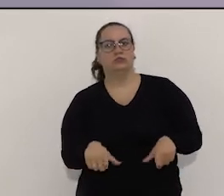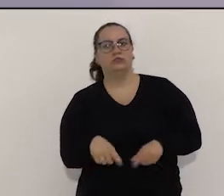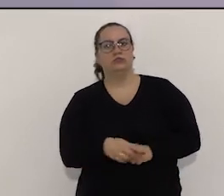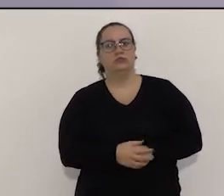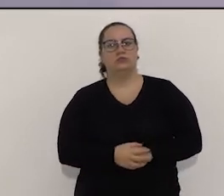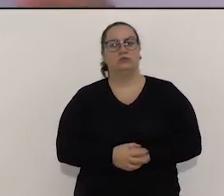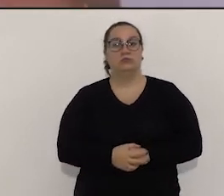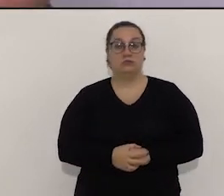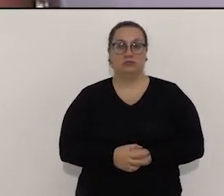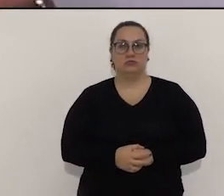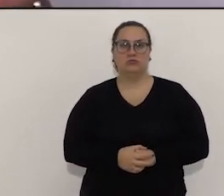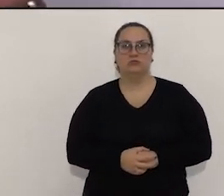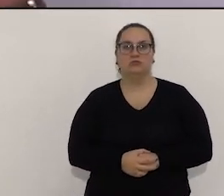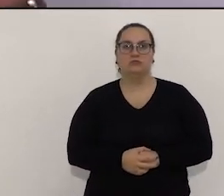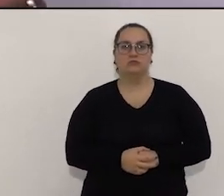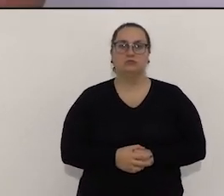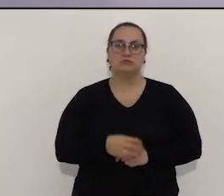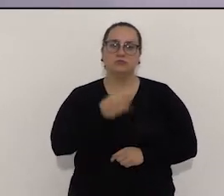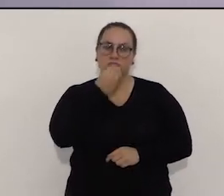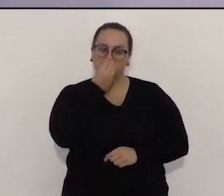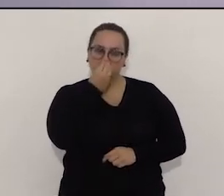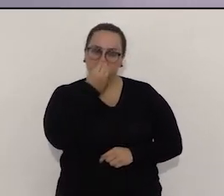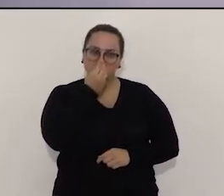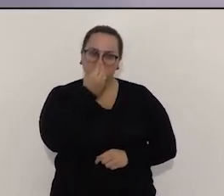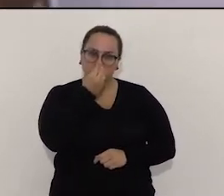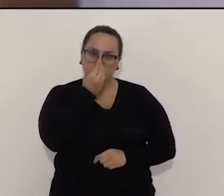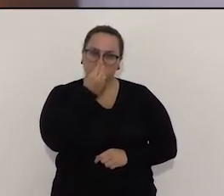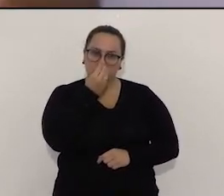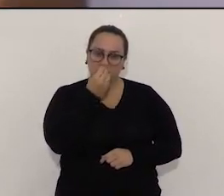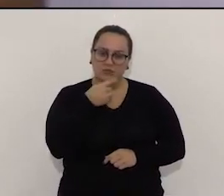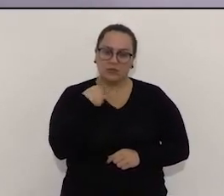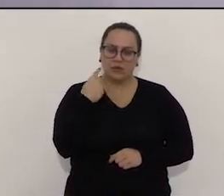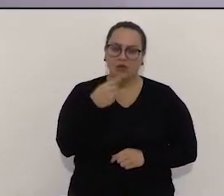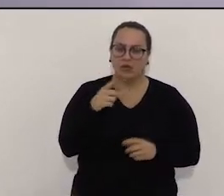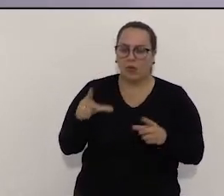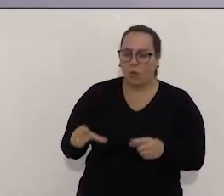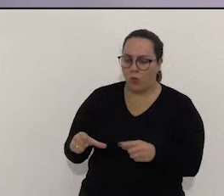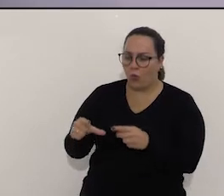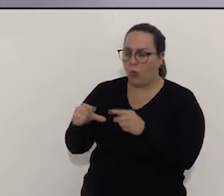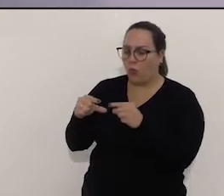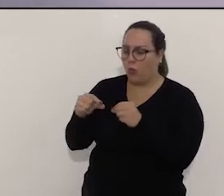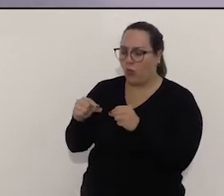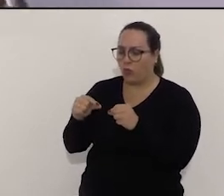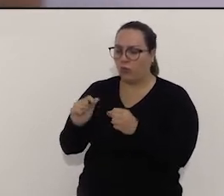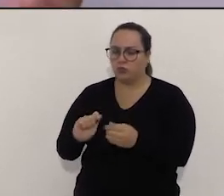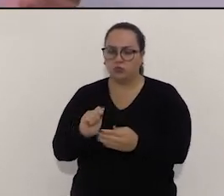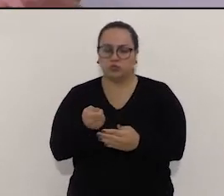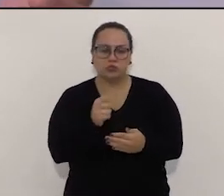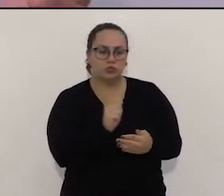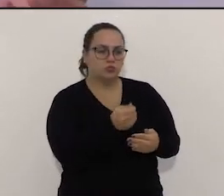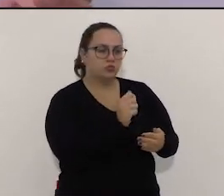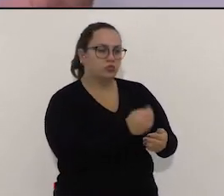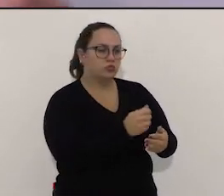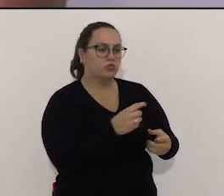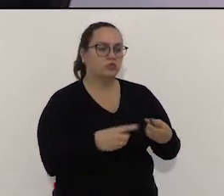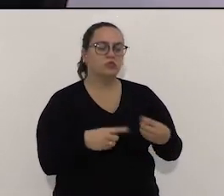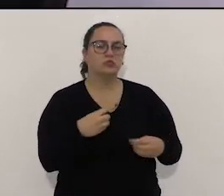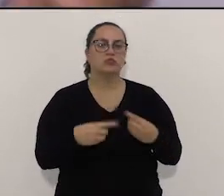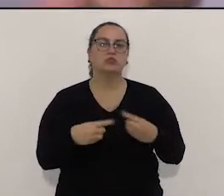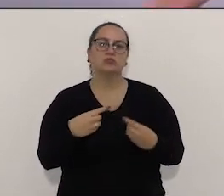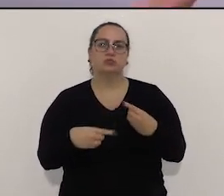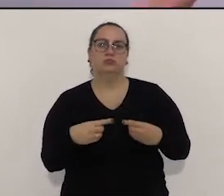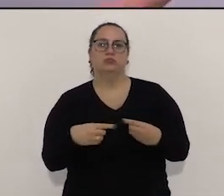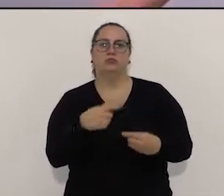aterro sanitário? E nós teríamos como otimizar isso, seja, reduzir esse gasto, nós estamos falando de administração,